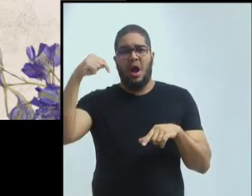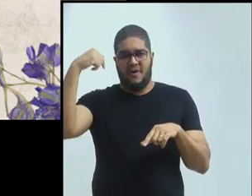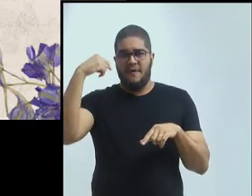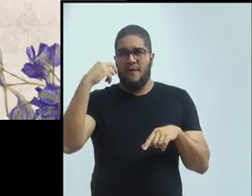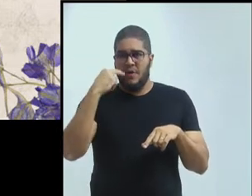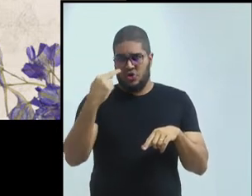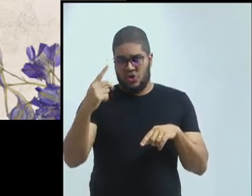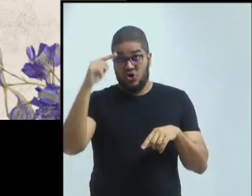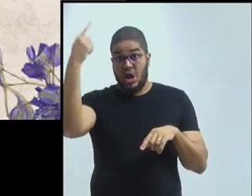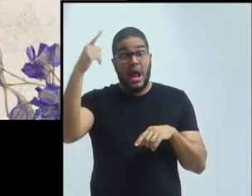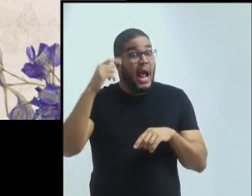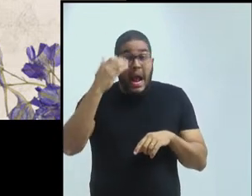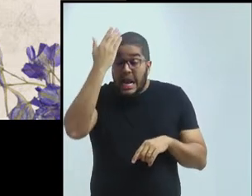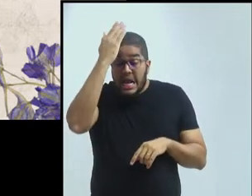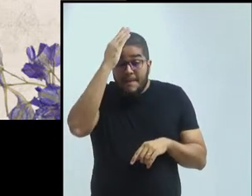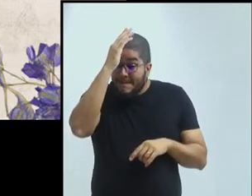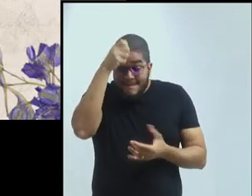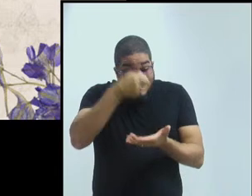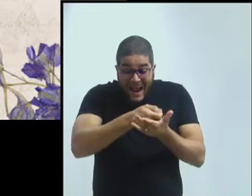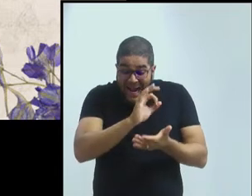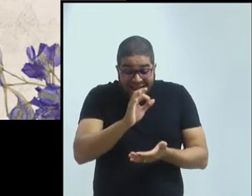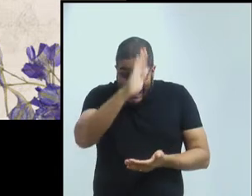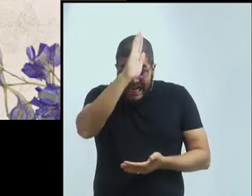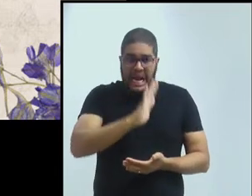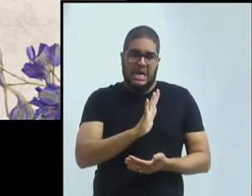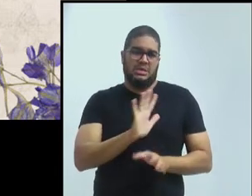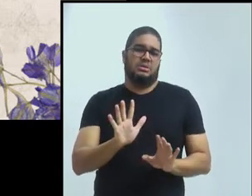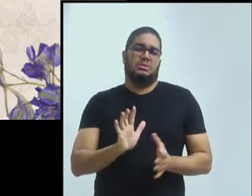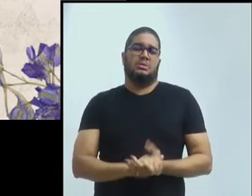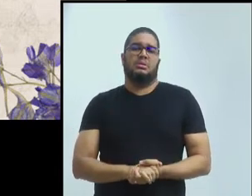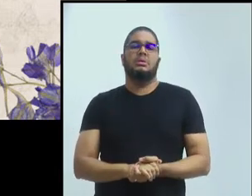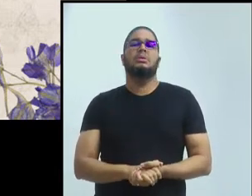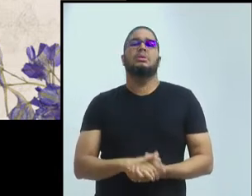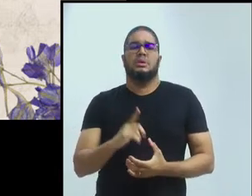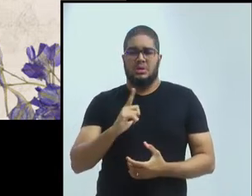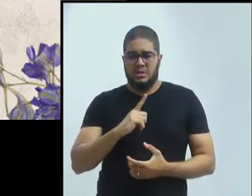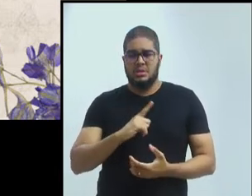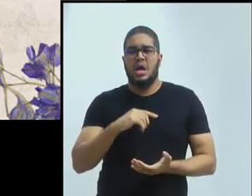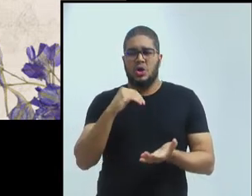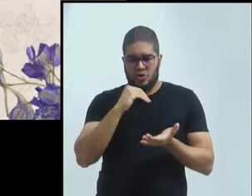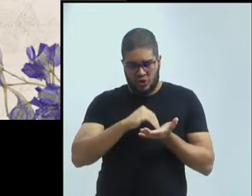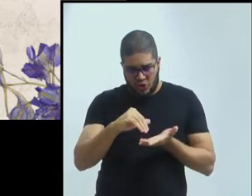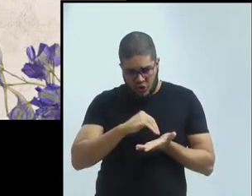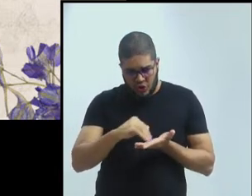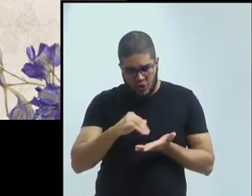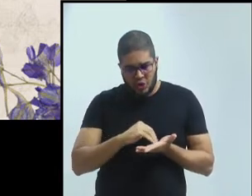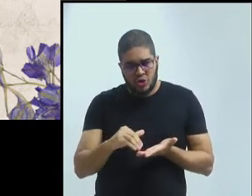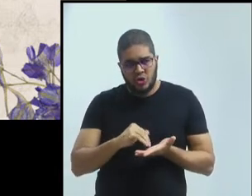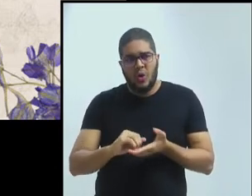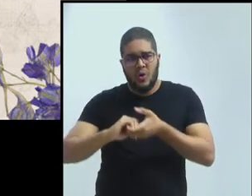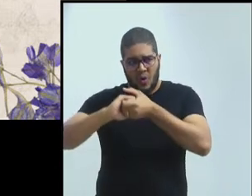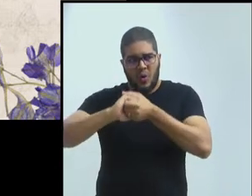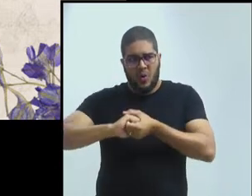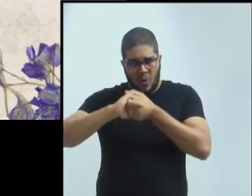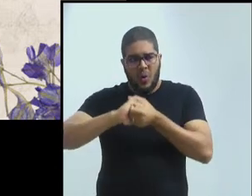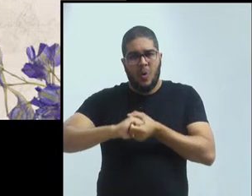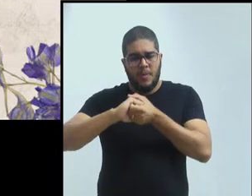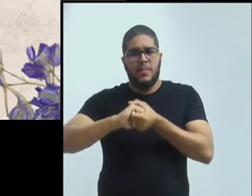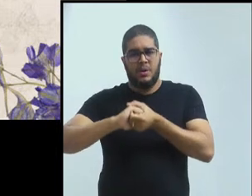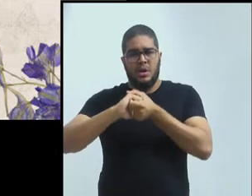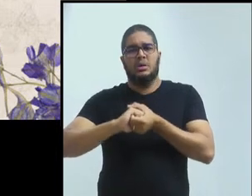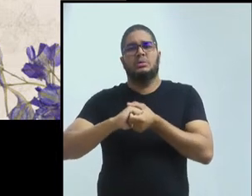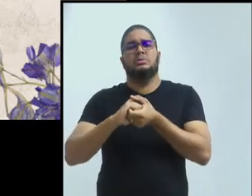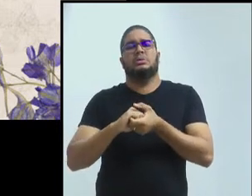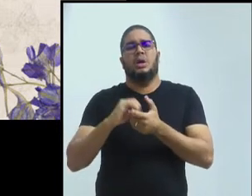Vale a pena participar. A presença de escritório de cooperação internacional ou similar, porque